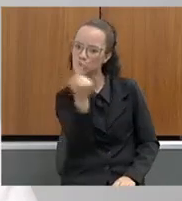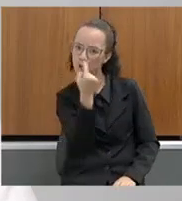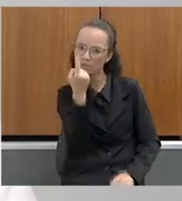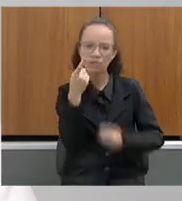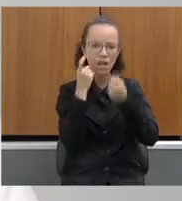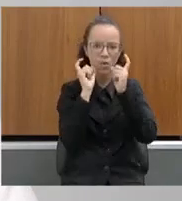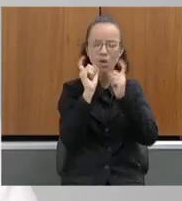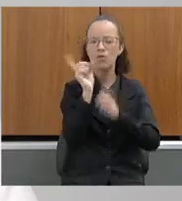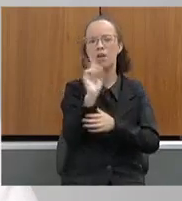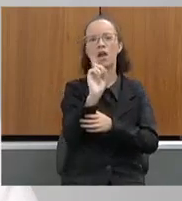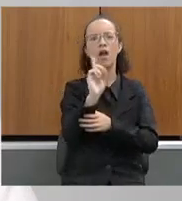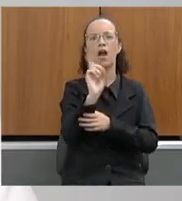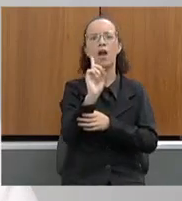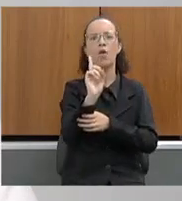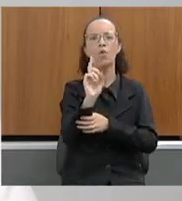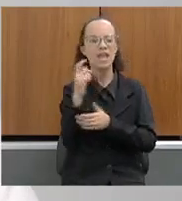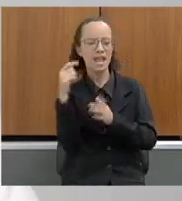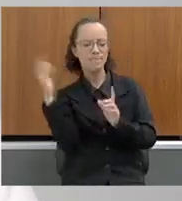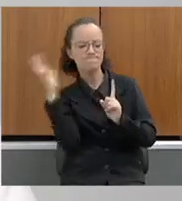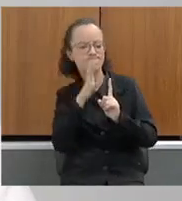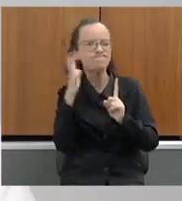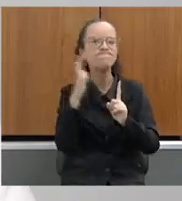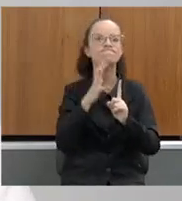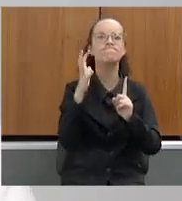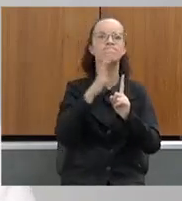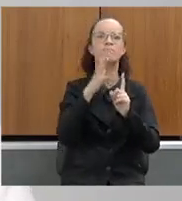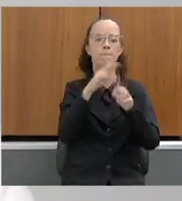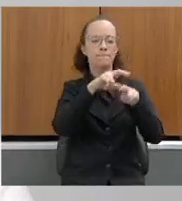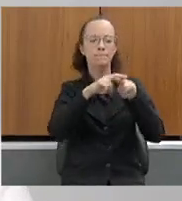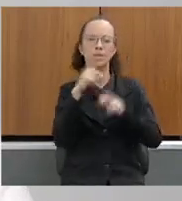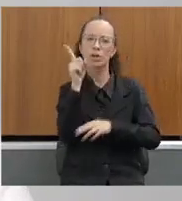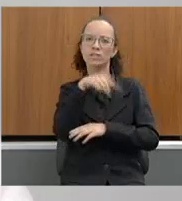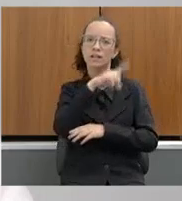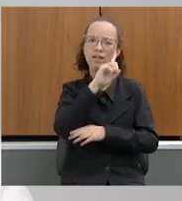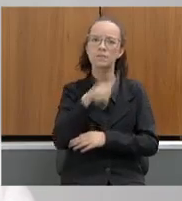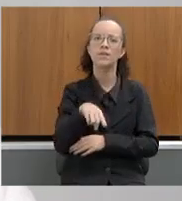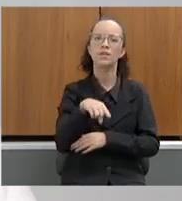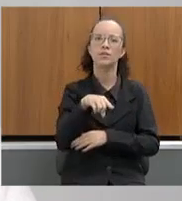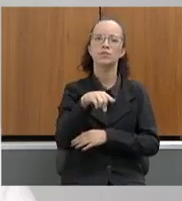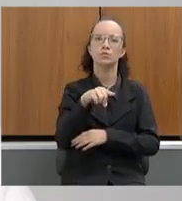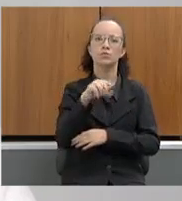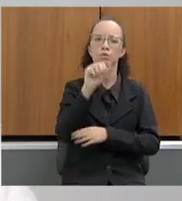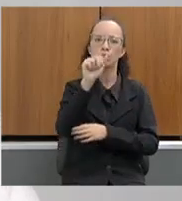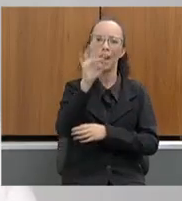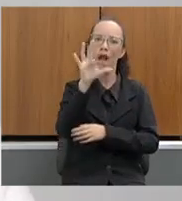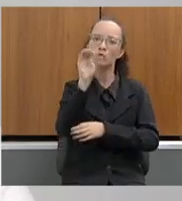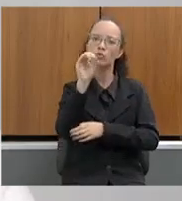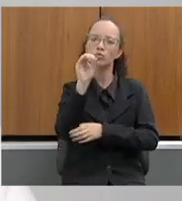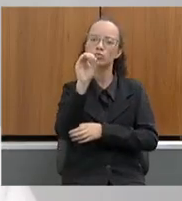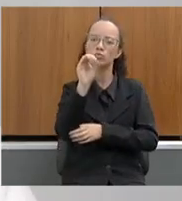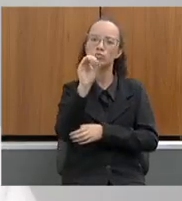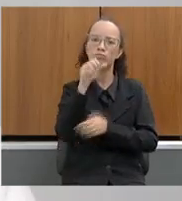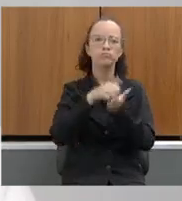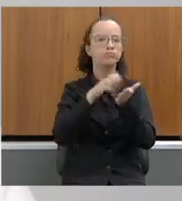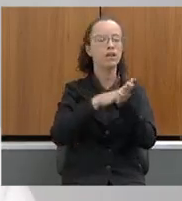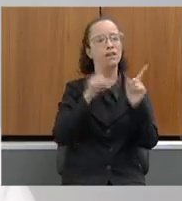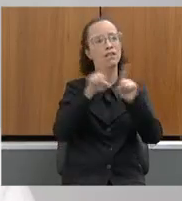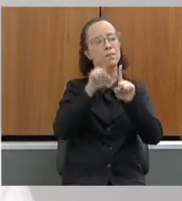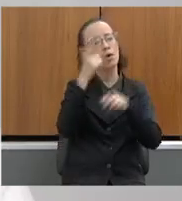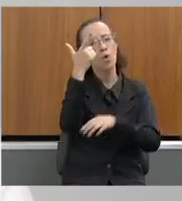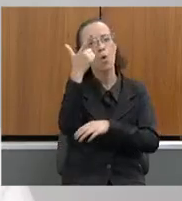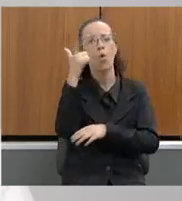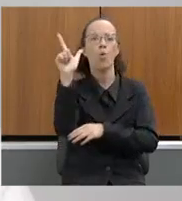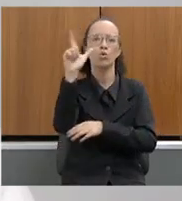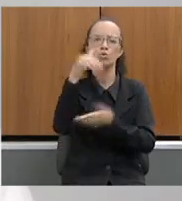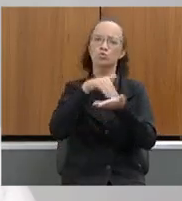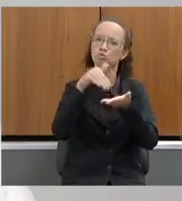que forçou, que pressionou pelo cancelamento do alto de infração. Outros subsecretários também estavam